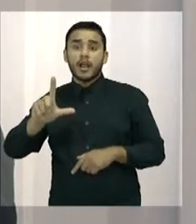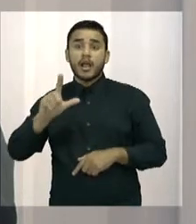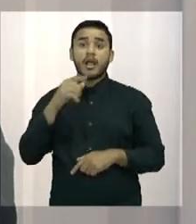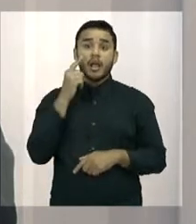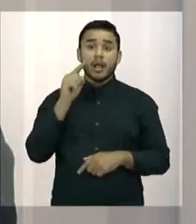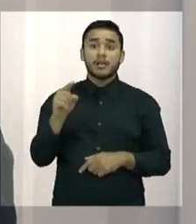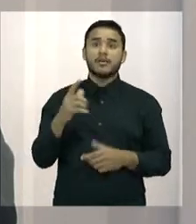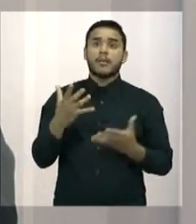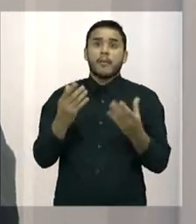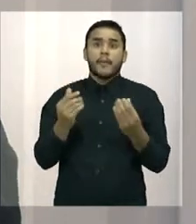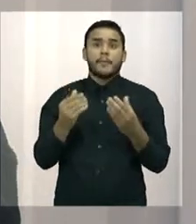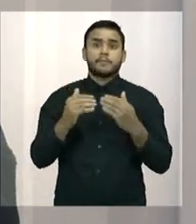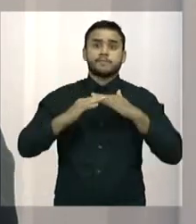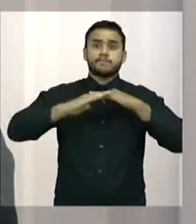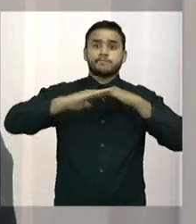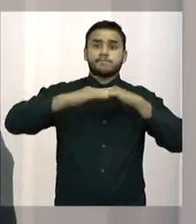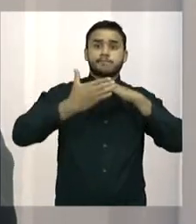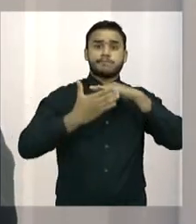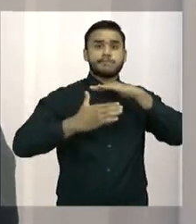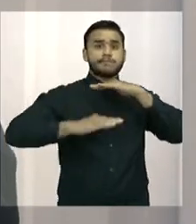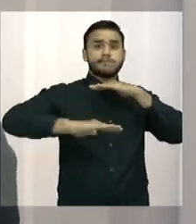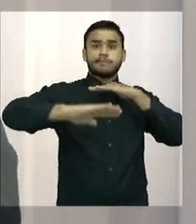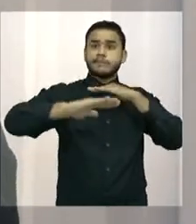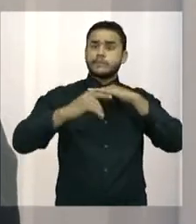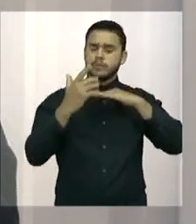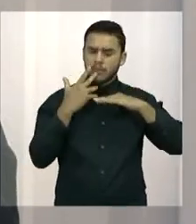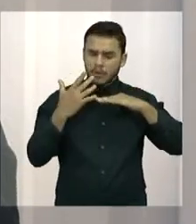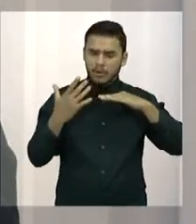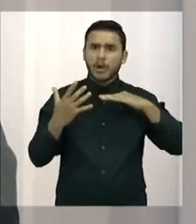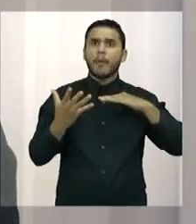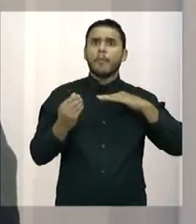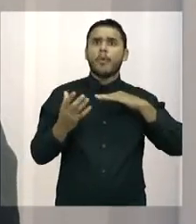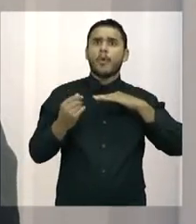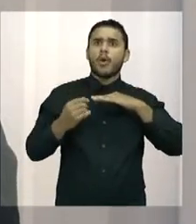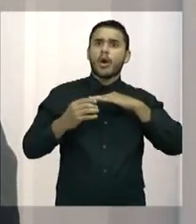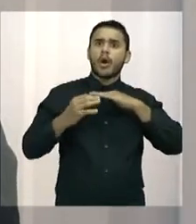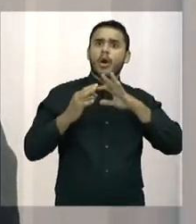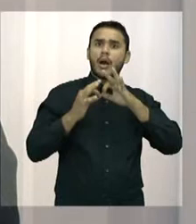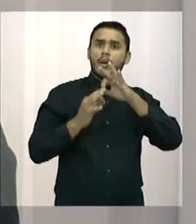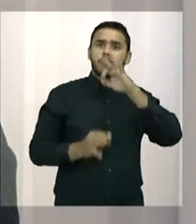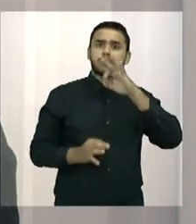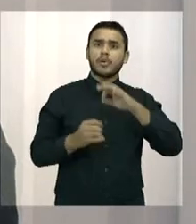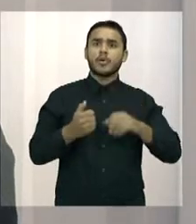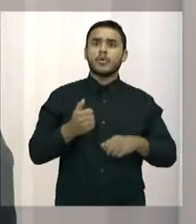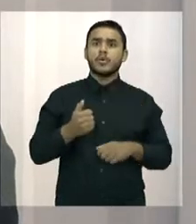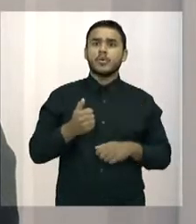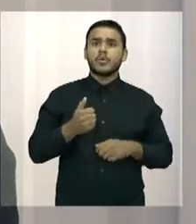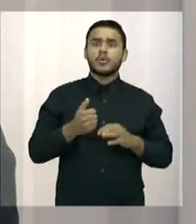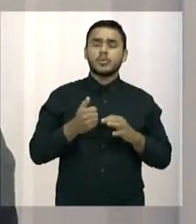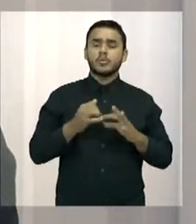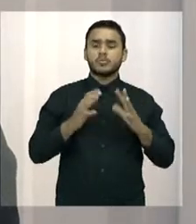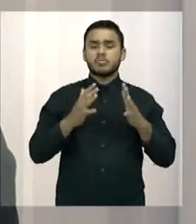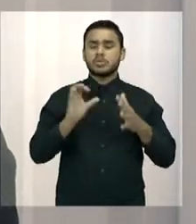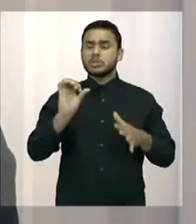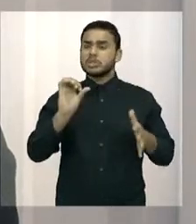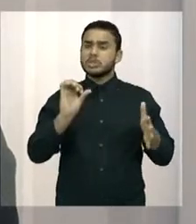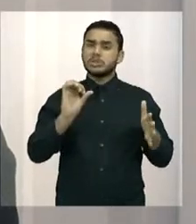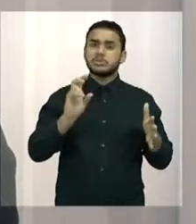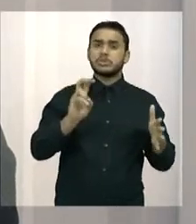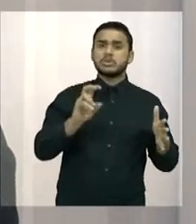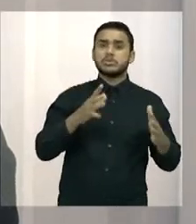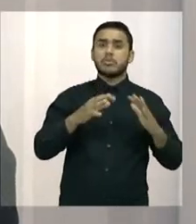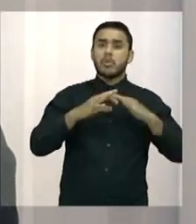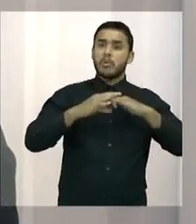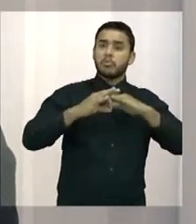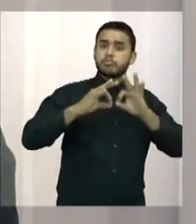crateras lá, sem nenhum exagero, com mais de 12 metros de comprimento por 5, 6 metros de profundidade.